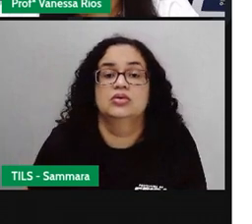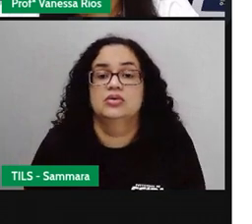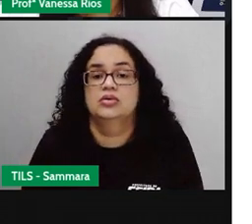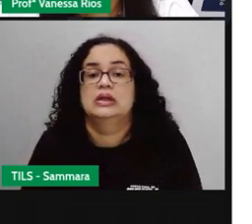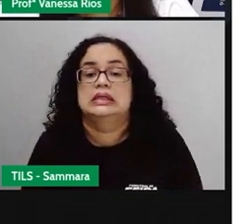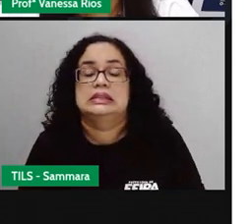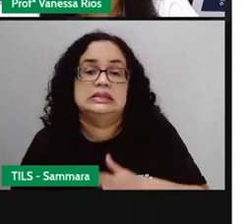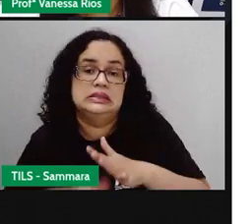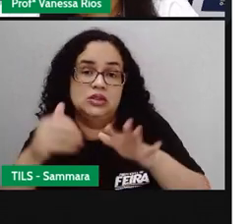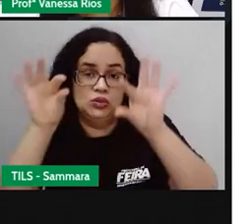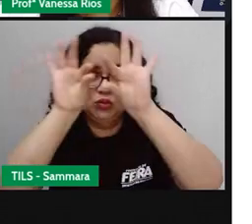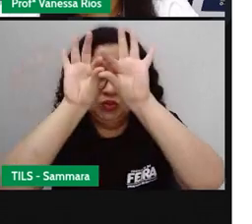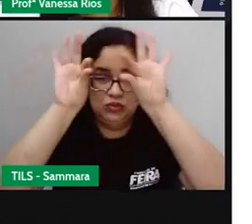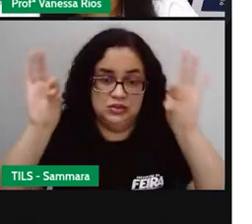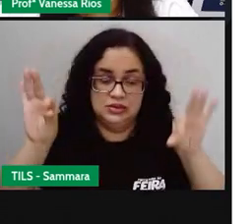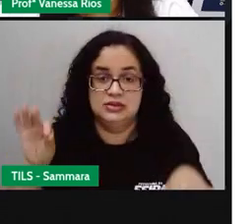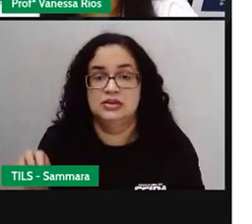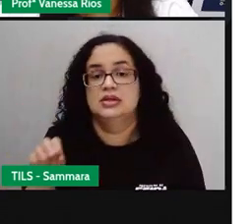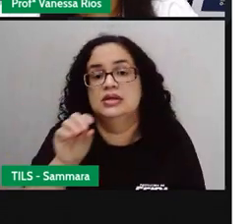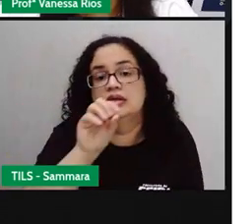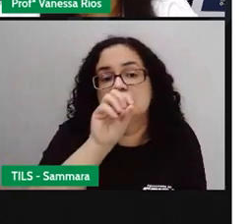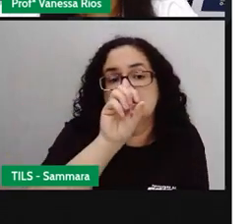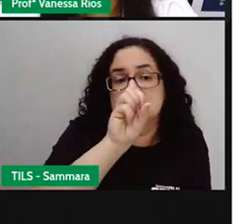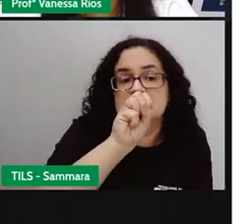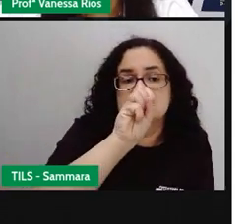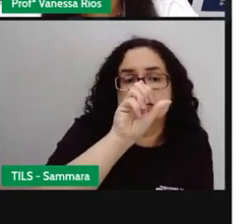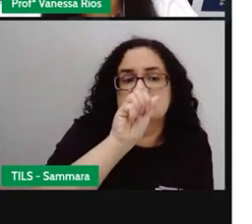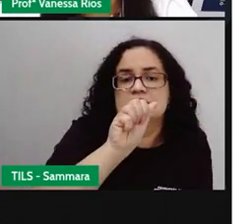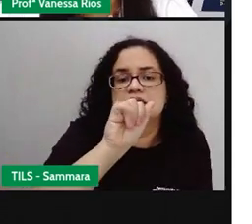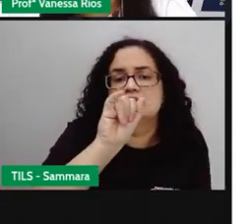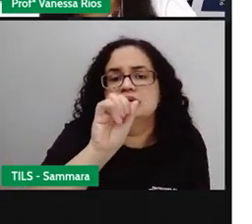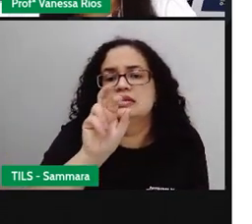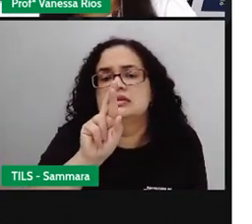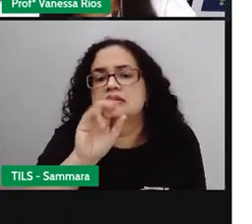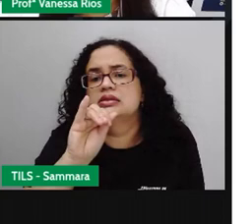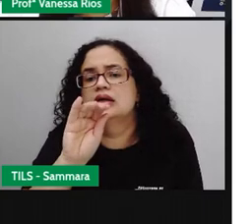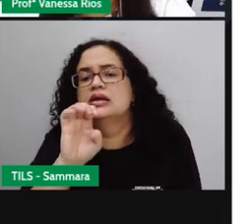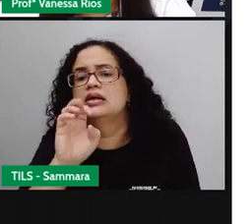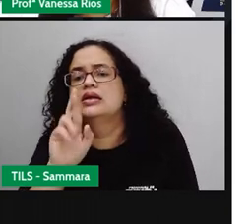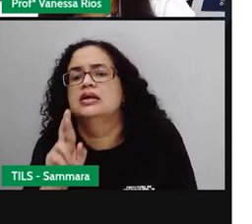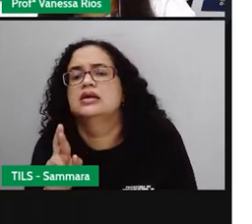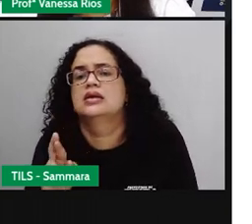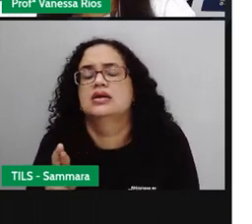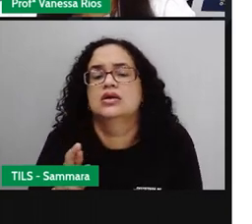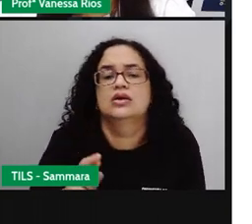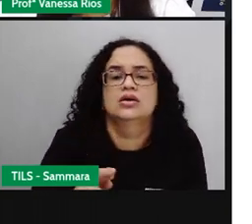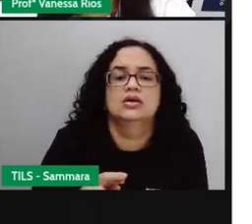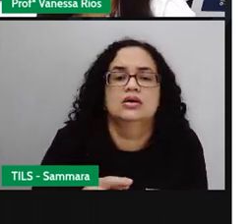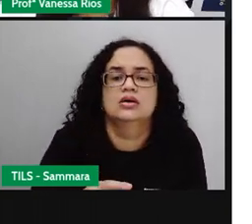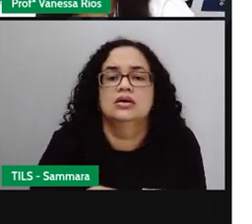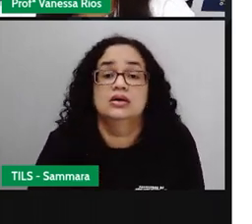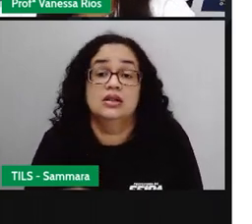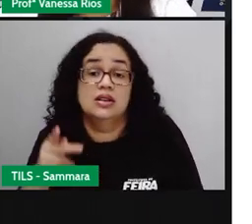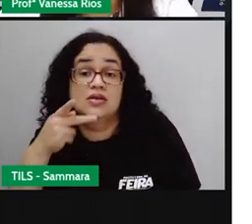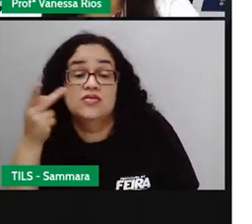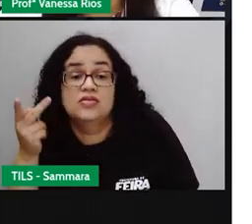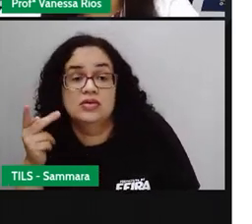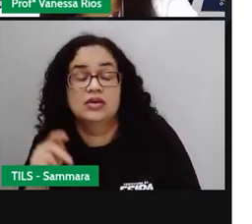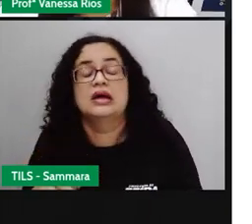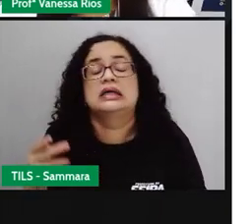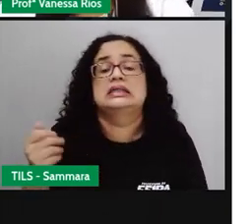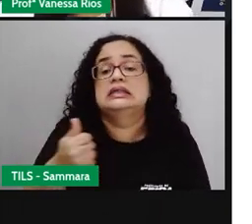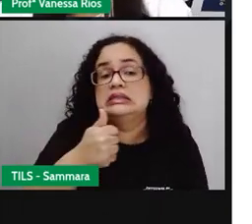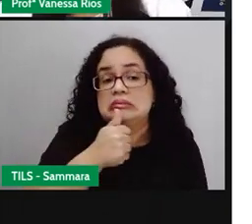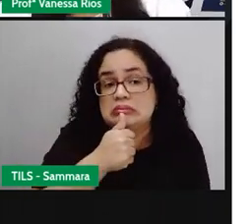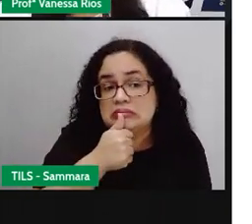para a segunda frase sairei onde é que eu vou colocar o verbo sairei? Sairei indica algo que